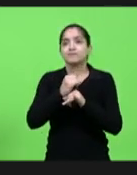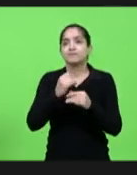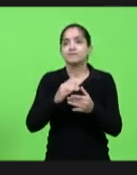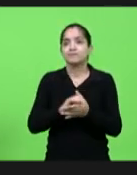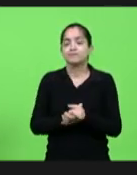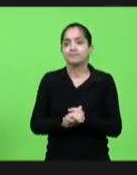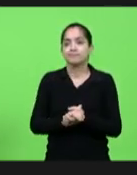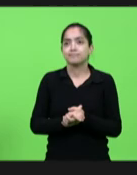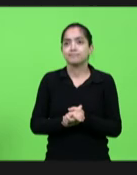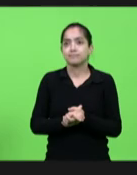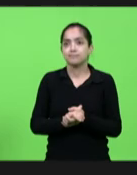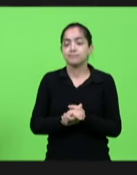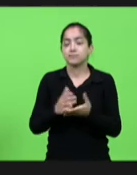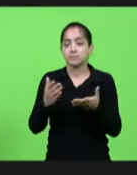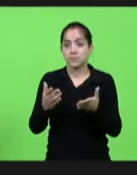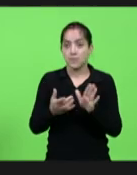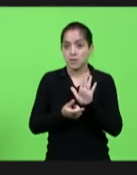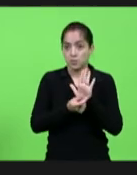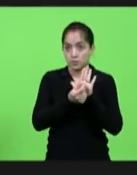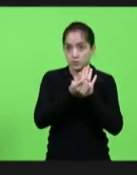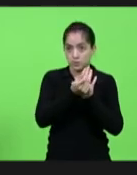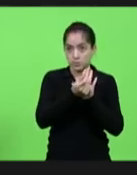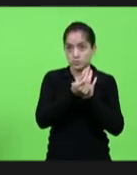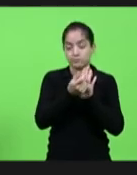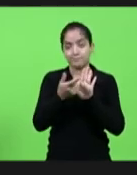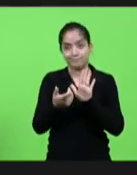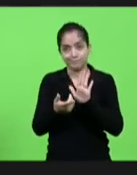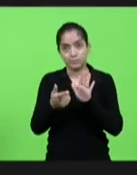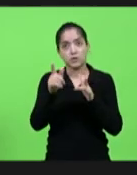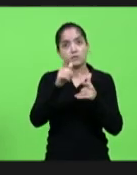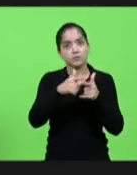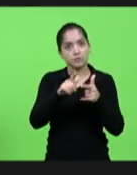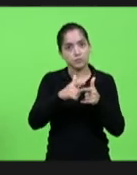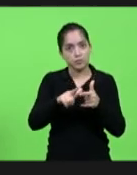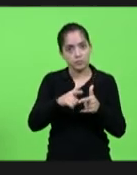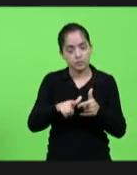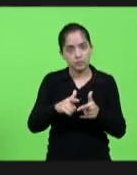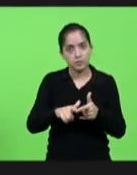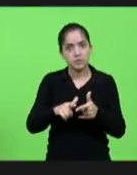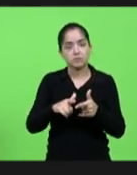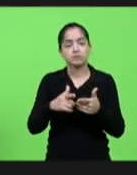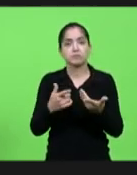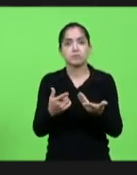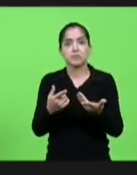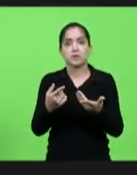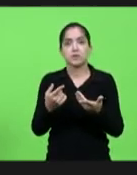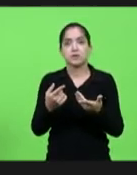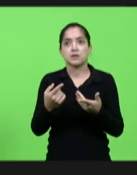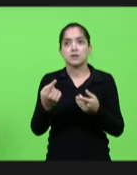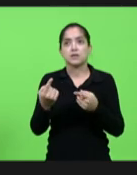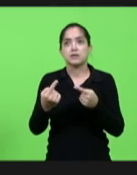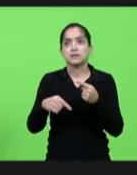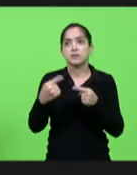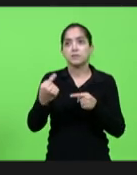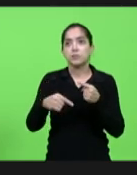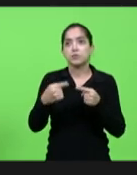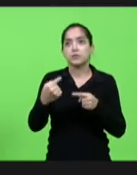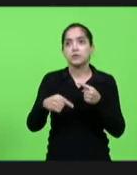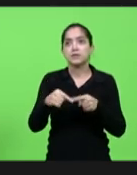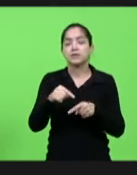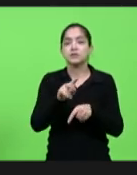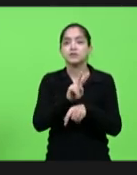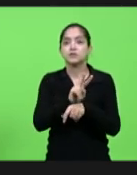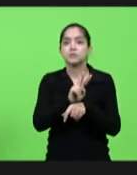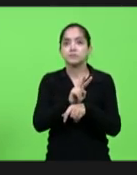orçamento da assistência vem comprometendo dia a dia a política de proteção está ouvindo